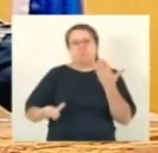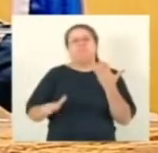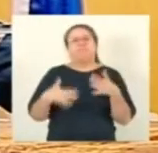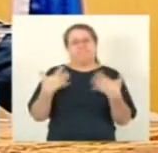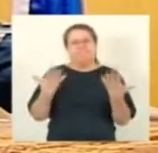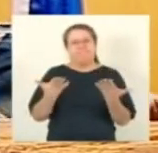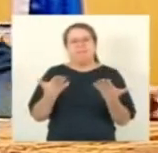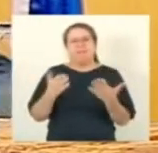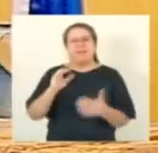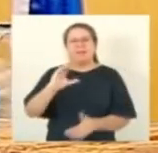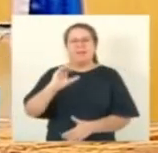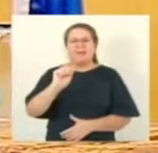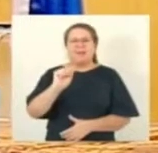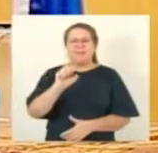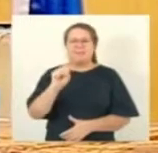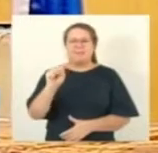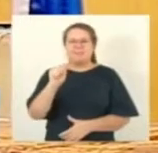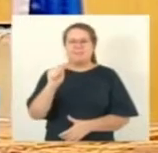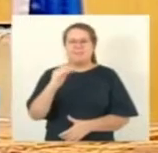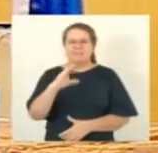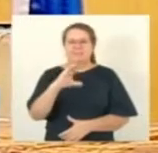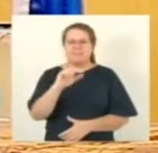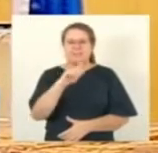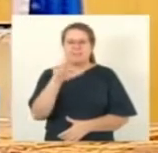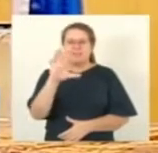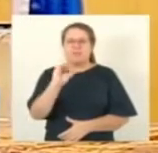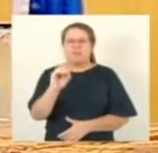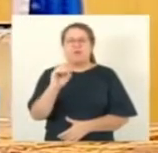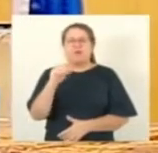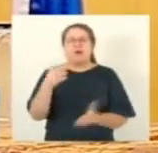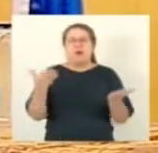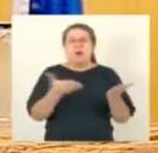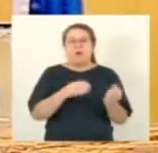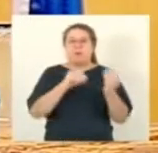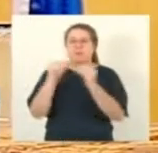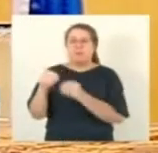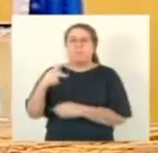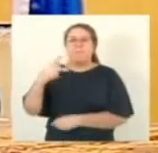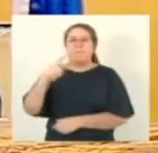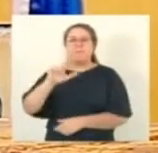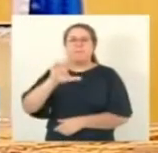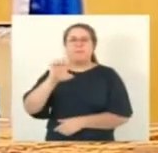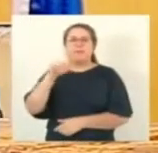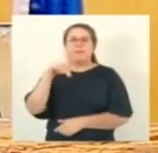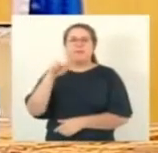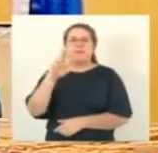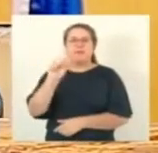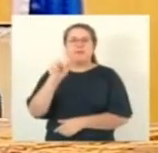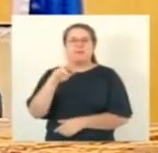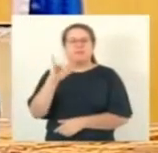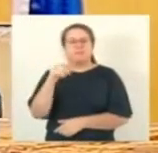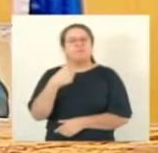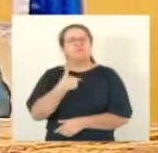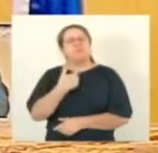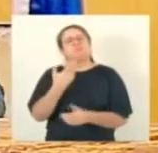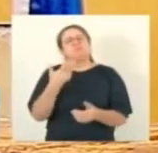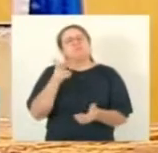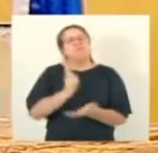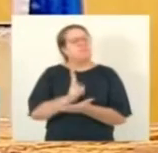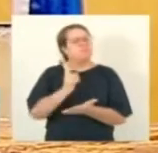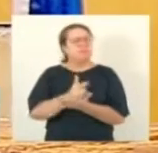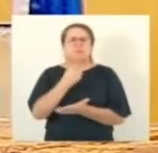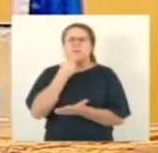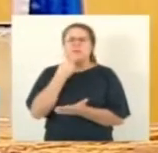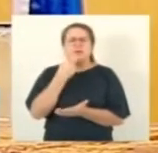Agora, a cassação vai para o plenário. Olha, sendo coerente ao que sempre digo aqui, eu continuo com o meu